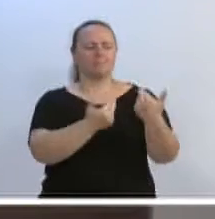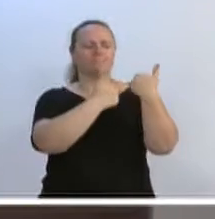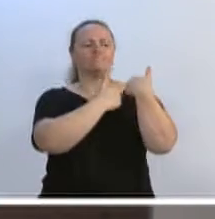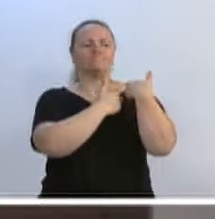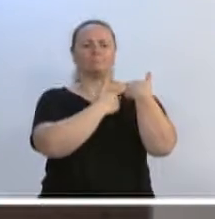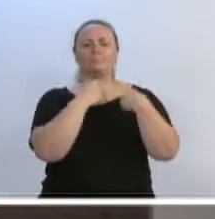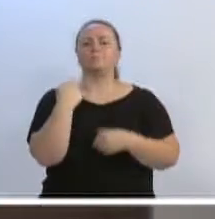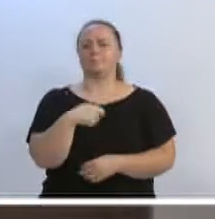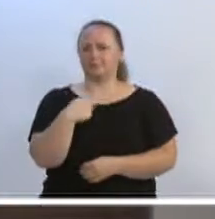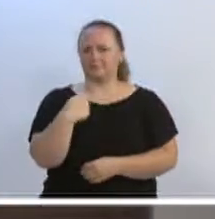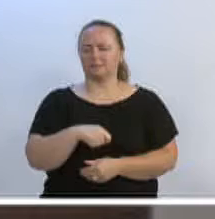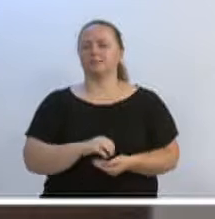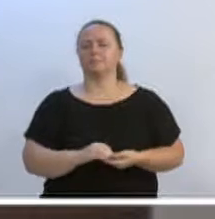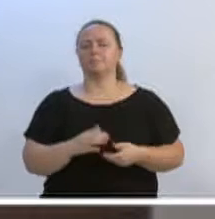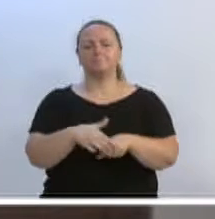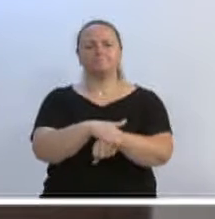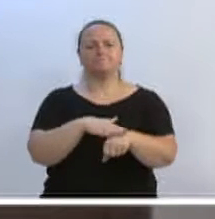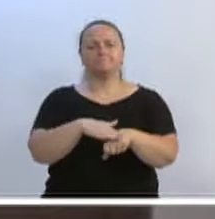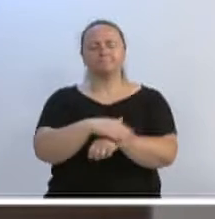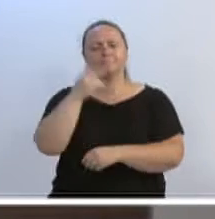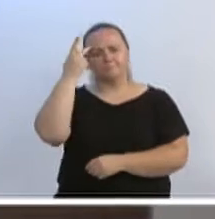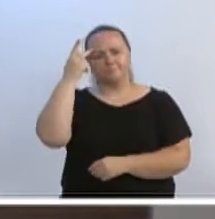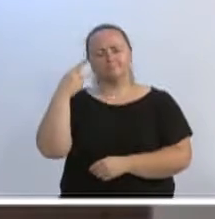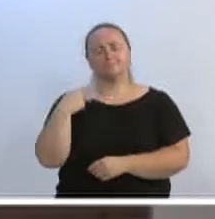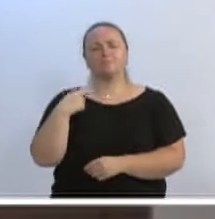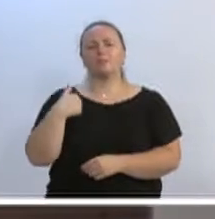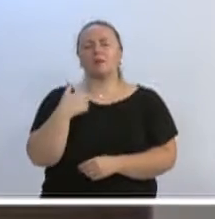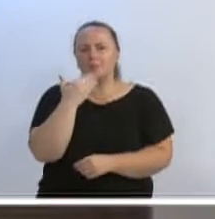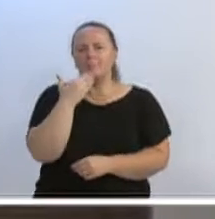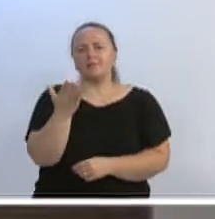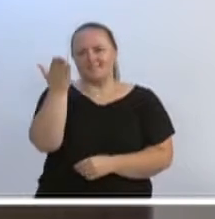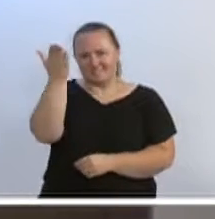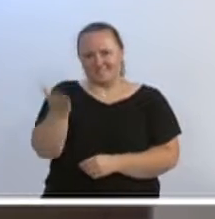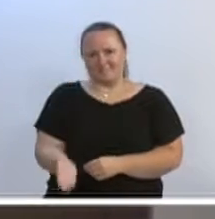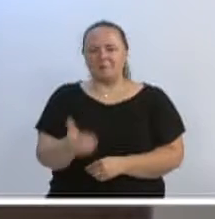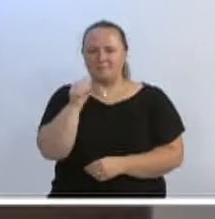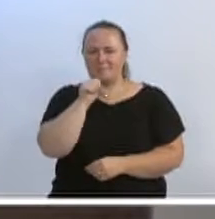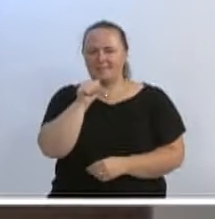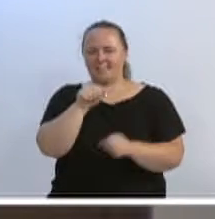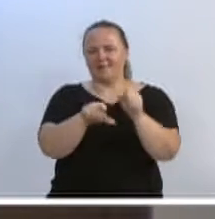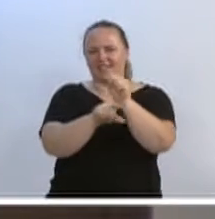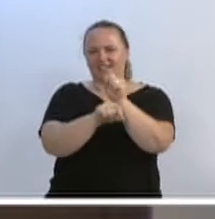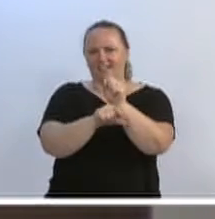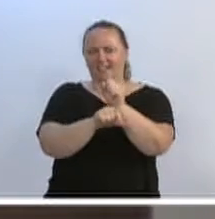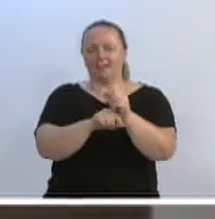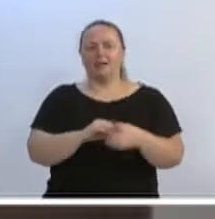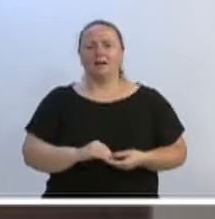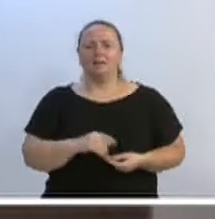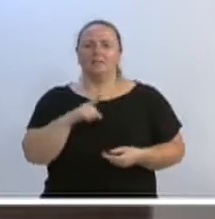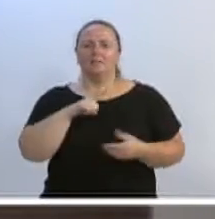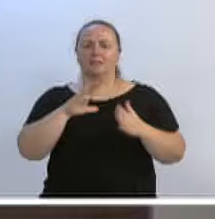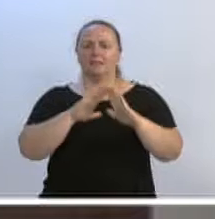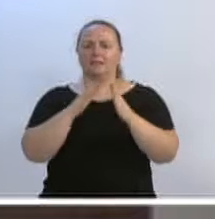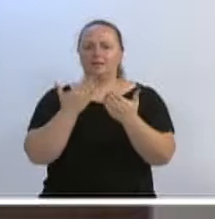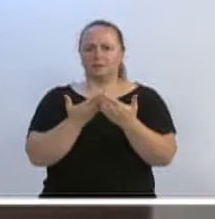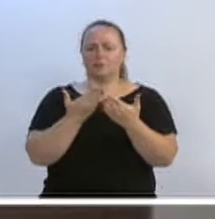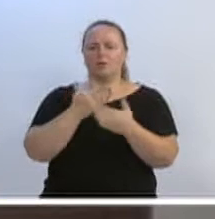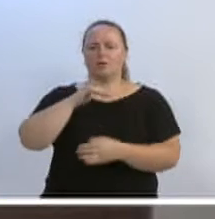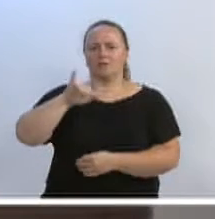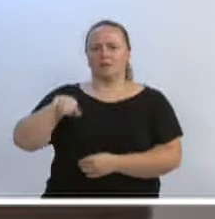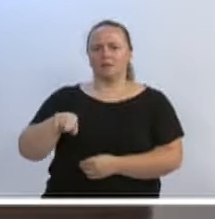também, conversando com a secretária, pedir para que ela fizesse a gentileza, lá na Júlia Stravolvski, lá, que realmente fizesse,